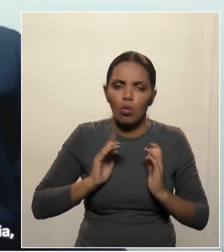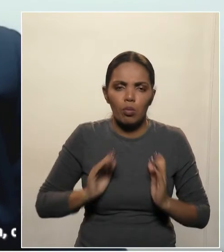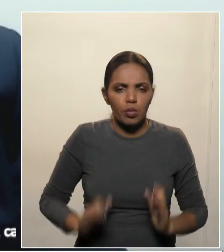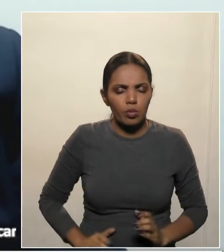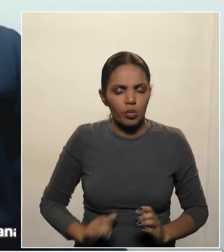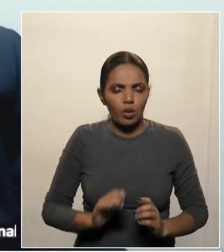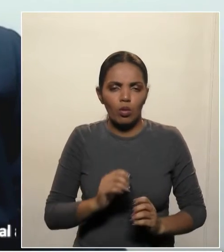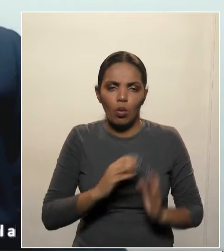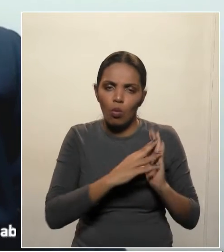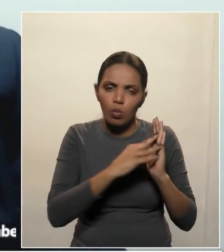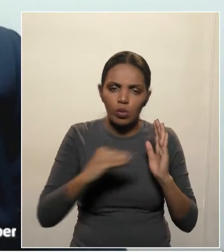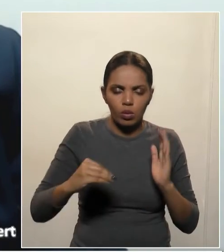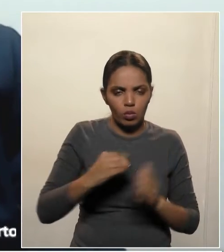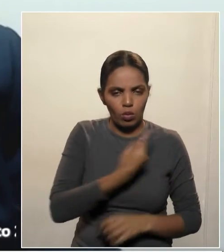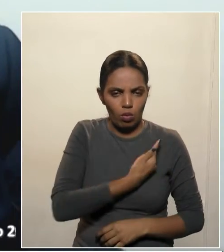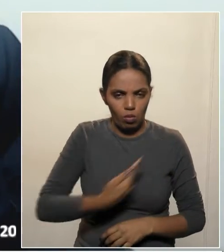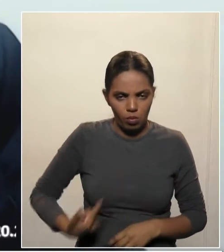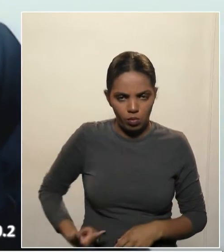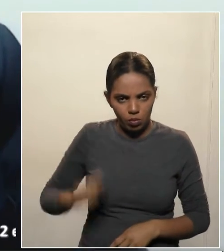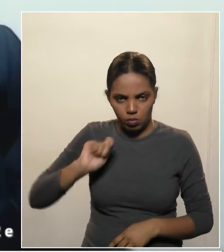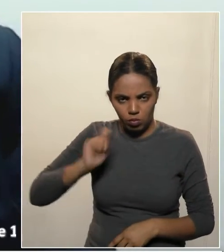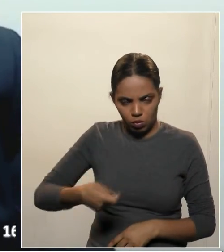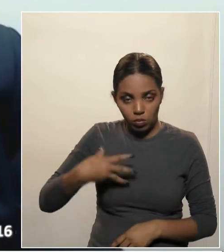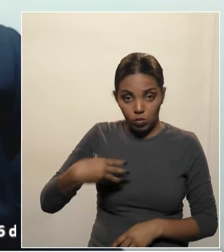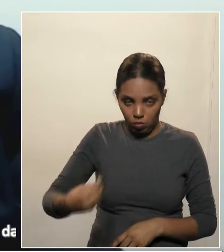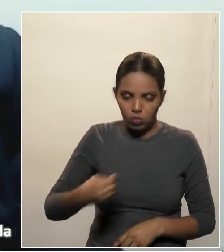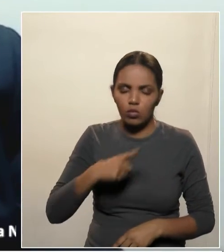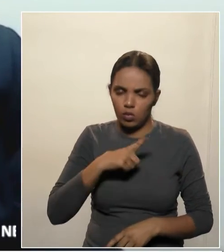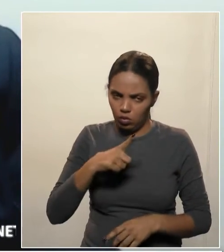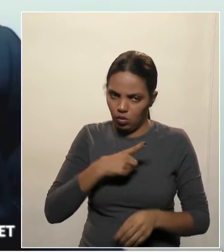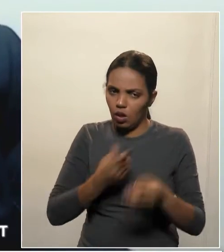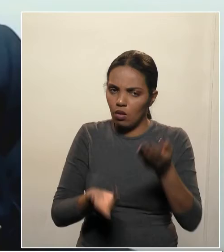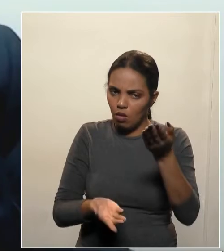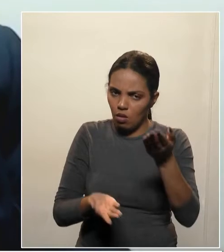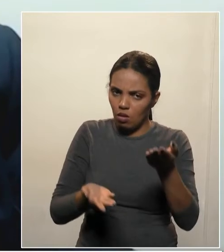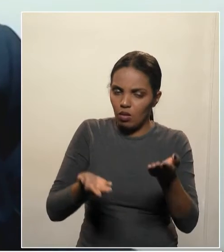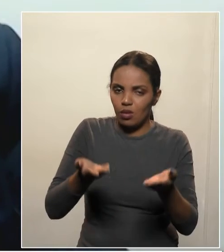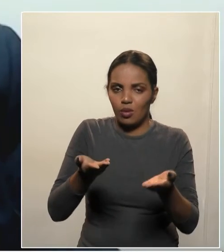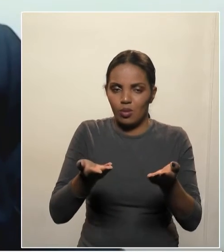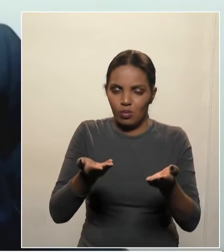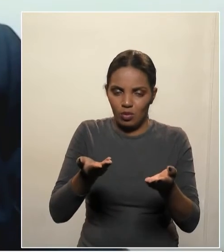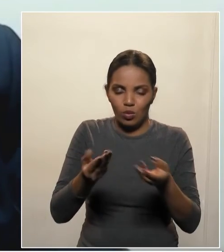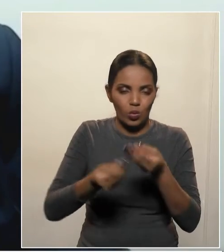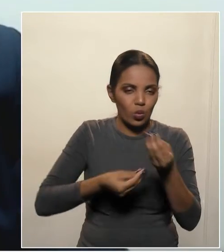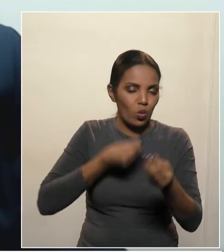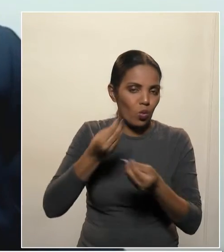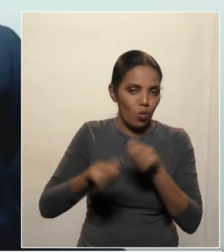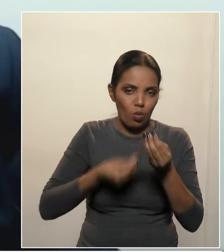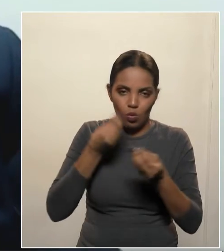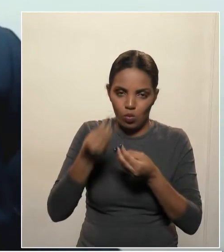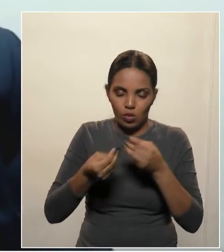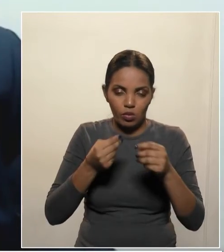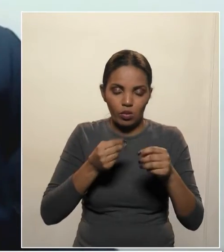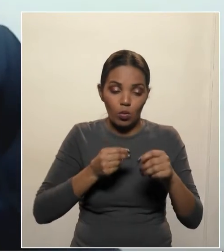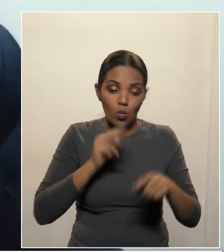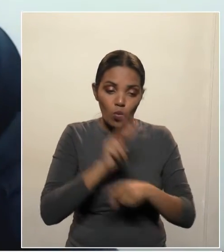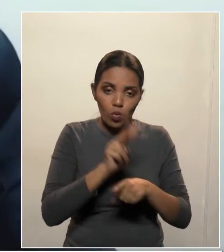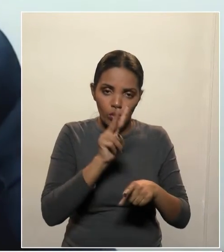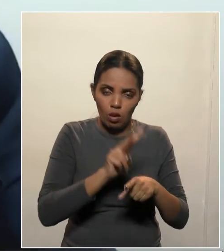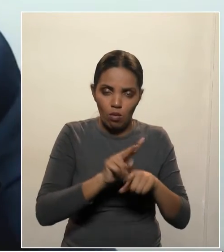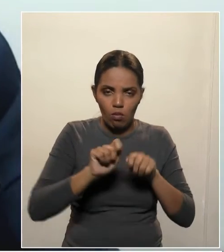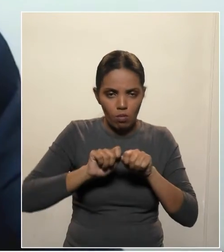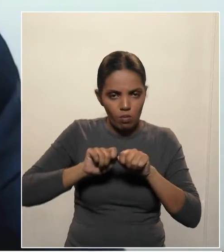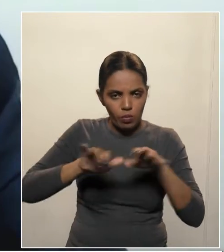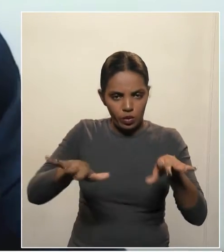governador Carlos Massa Latina Júlio, um extremo equilíbrio no tocando a condução da pandemia todos têm visto